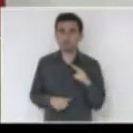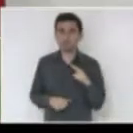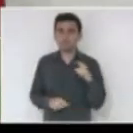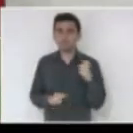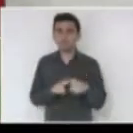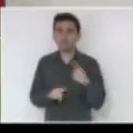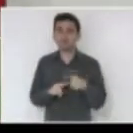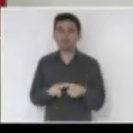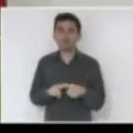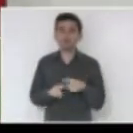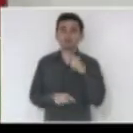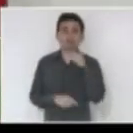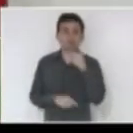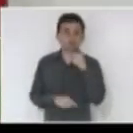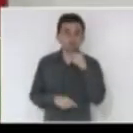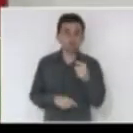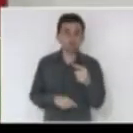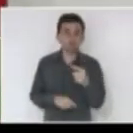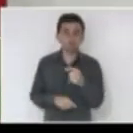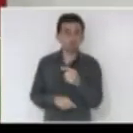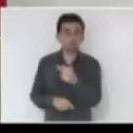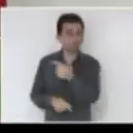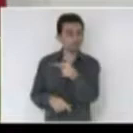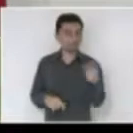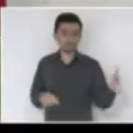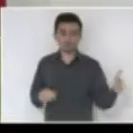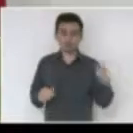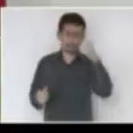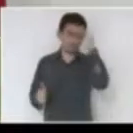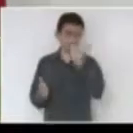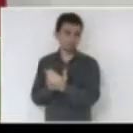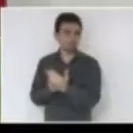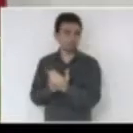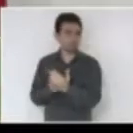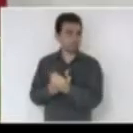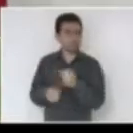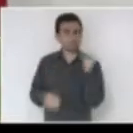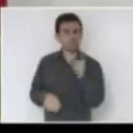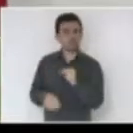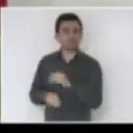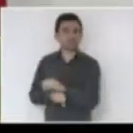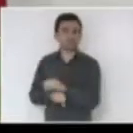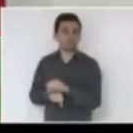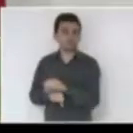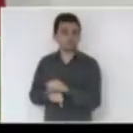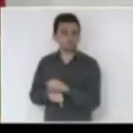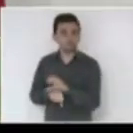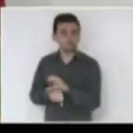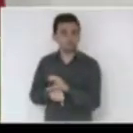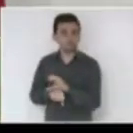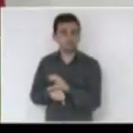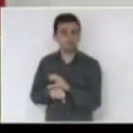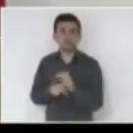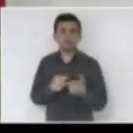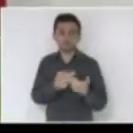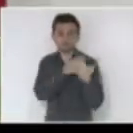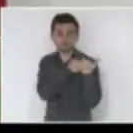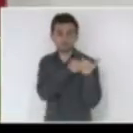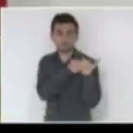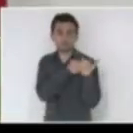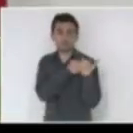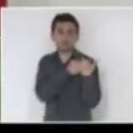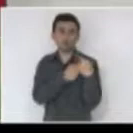porque não há cumprimento por parte do governo, da Constituição e da Lei de Responsabilidade Fiscal.